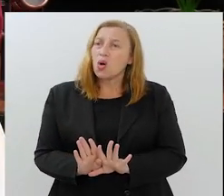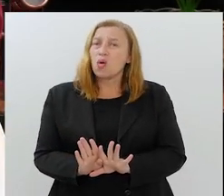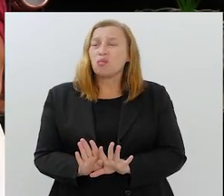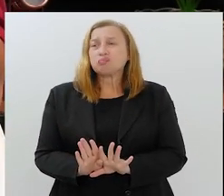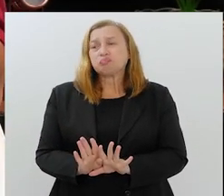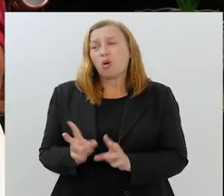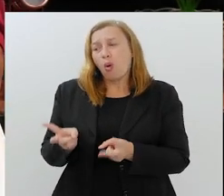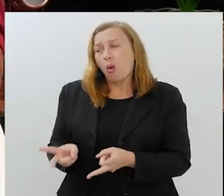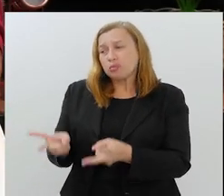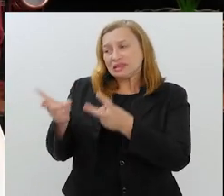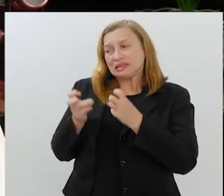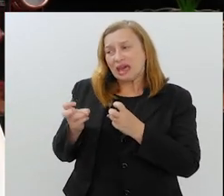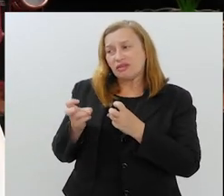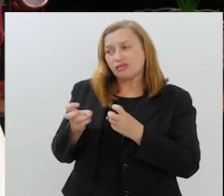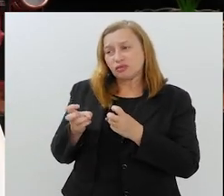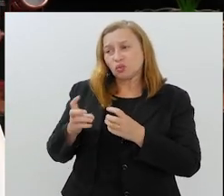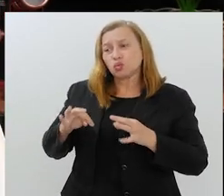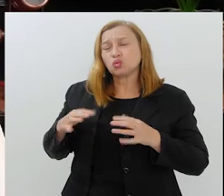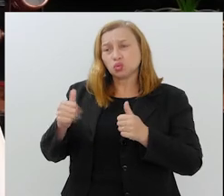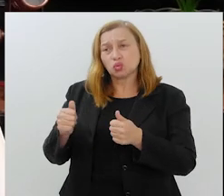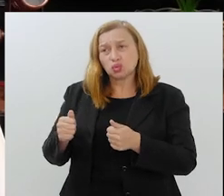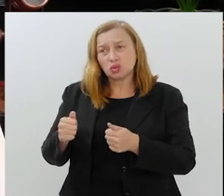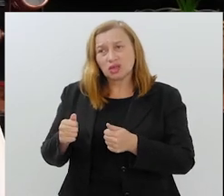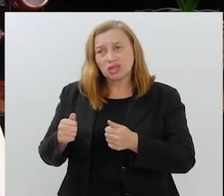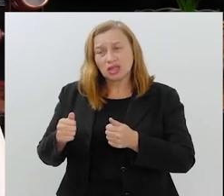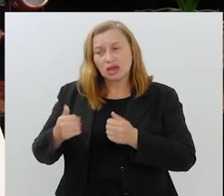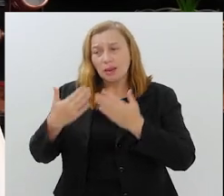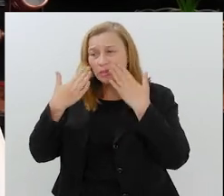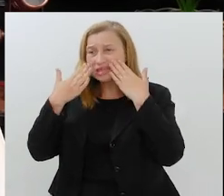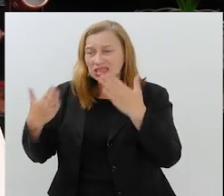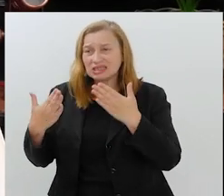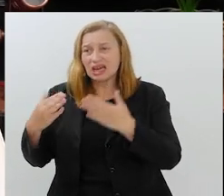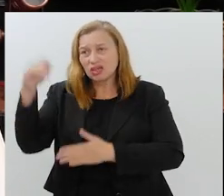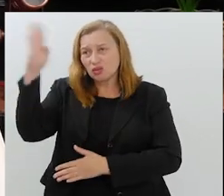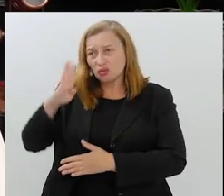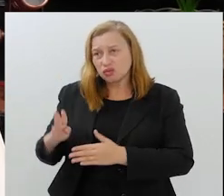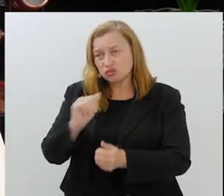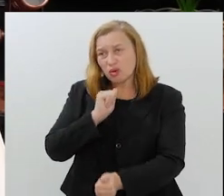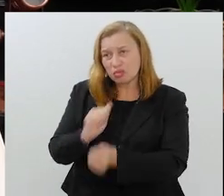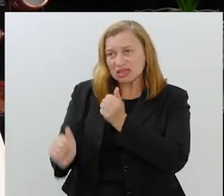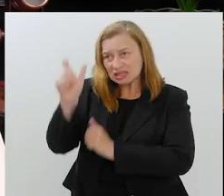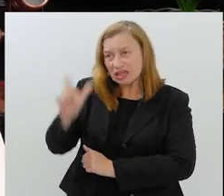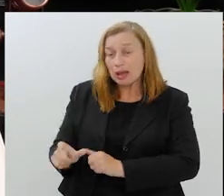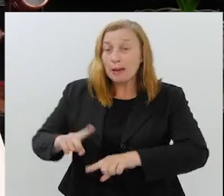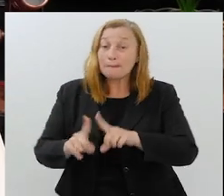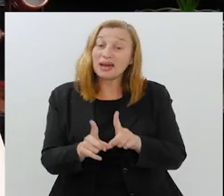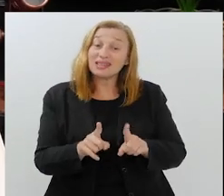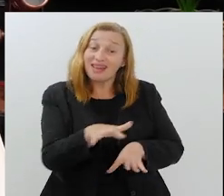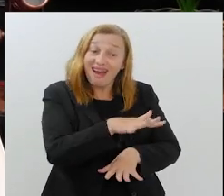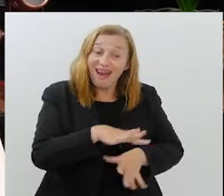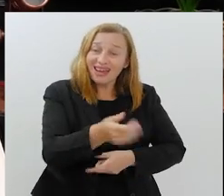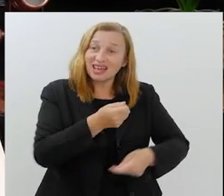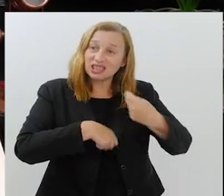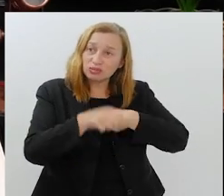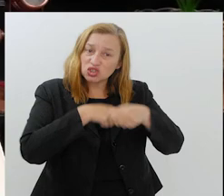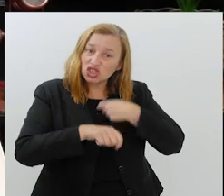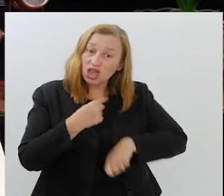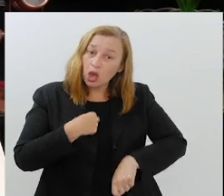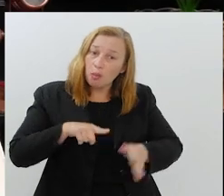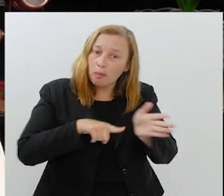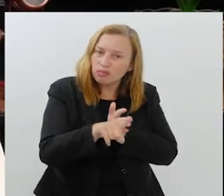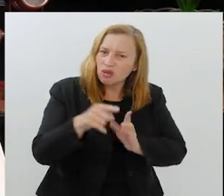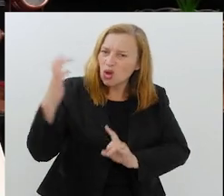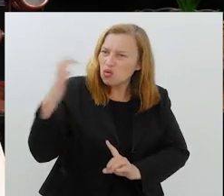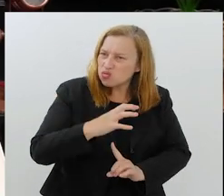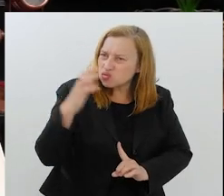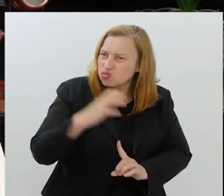pelo desempenho que a seleção tem apresentado no futebol. Agora, essa parte administrativa, é que eu pergunto para você,